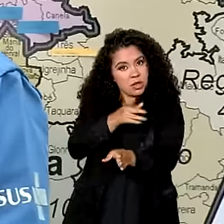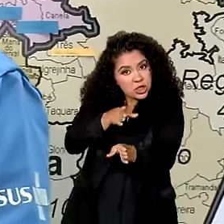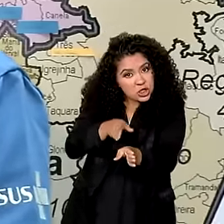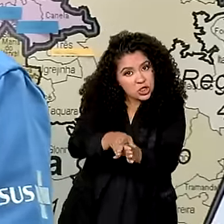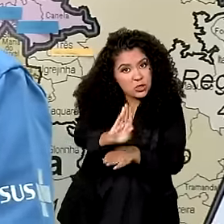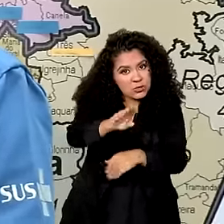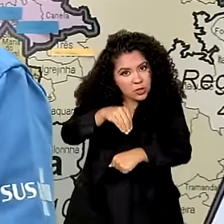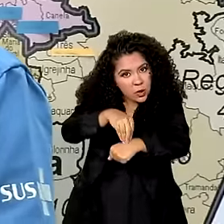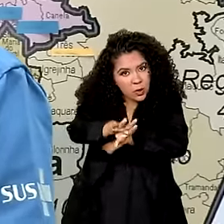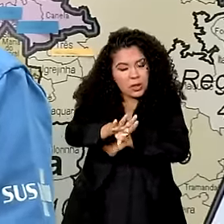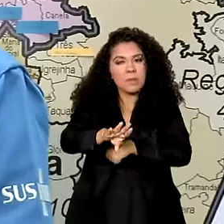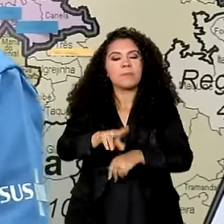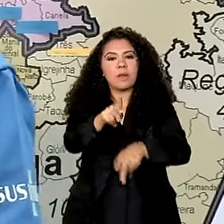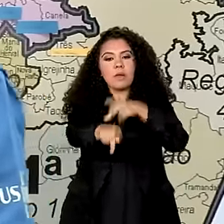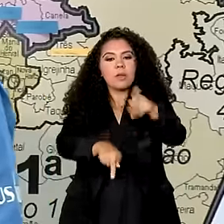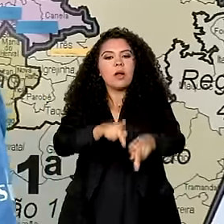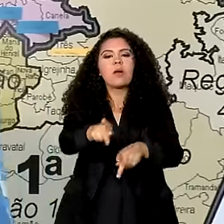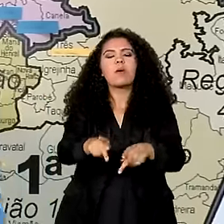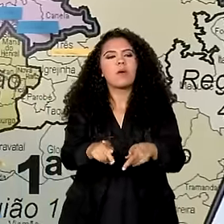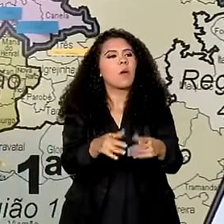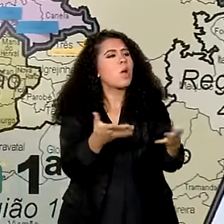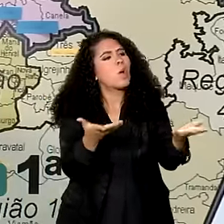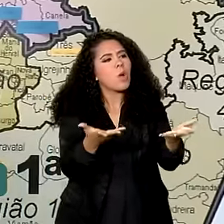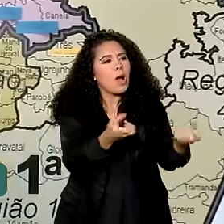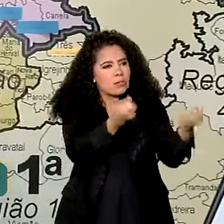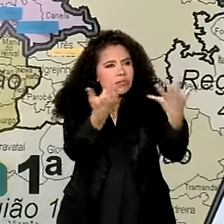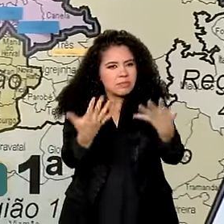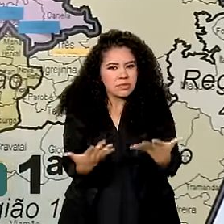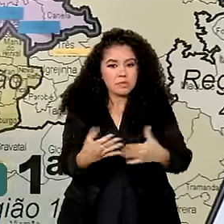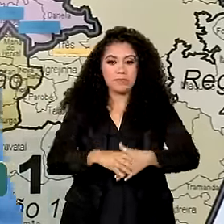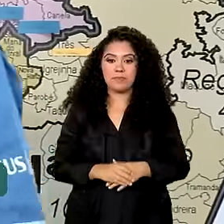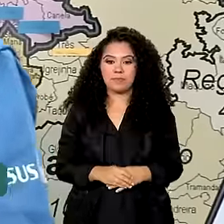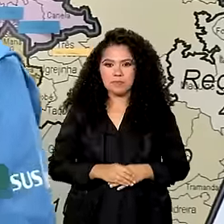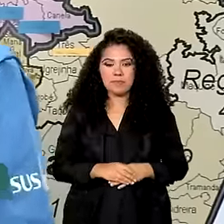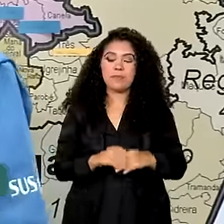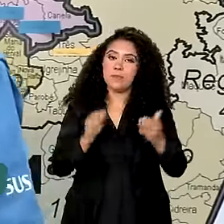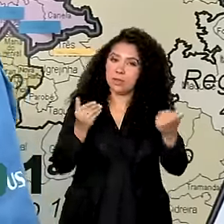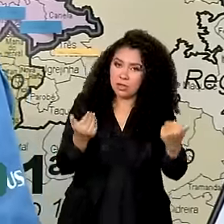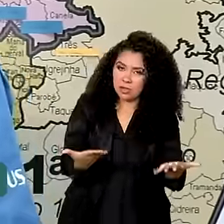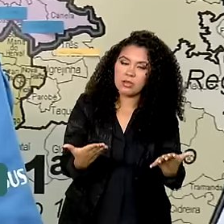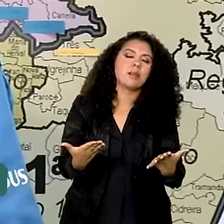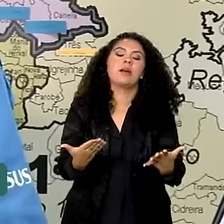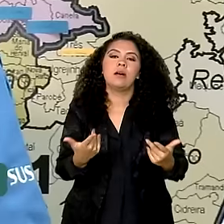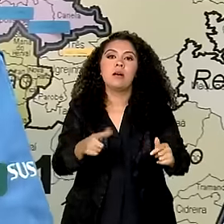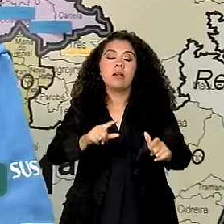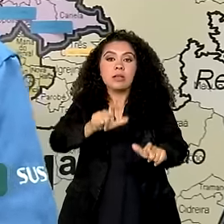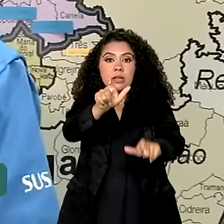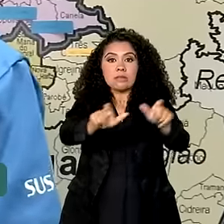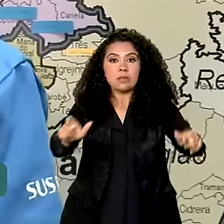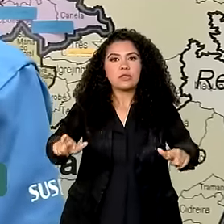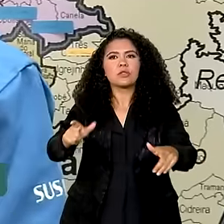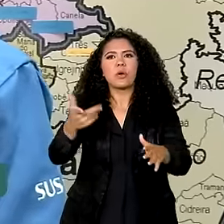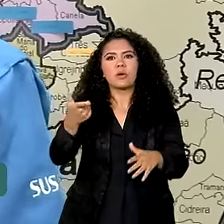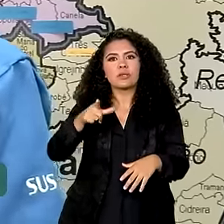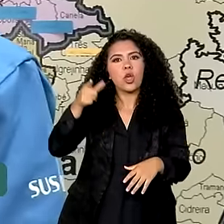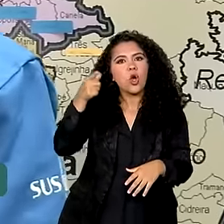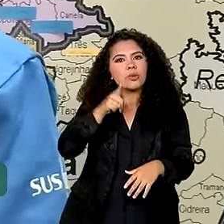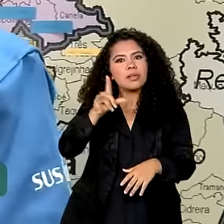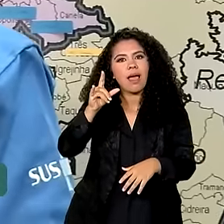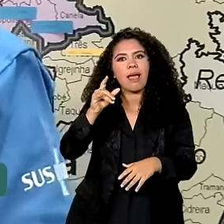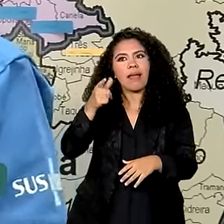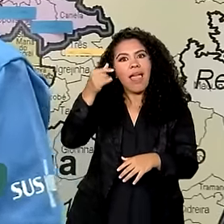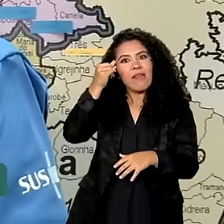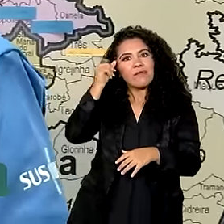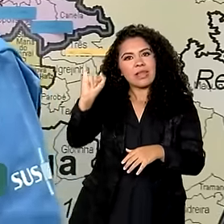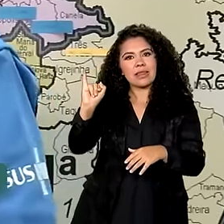população. Quais são essas recomendações, Márcio? Então, para aquelas pessoas que conseguem evitar o contato com